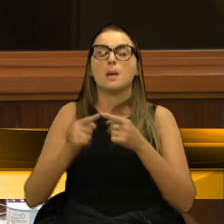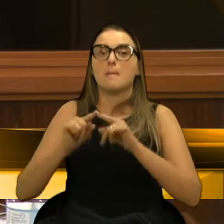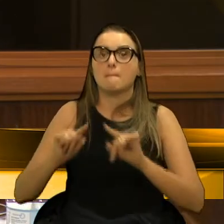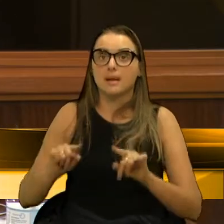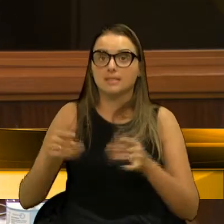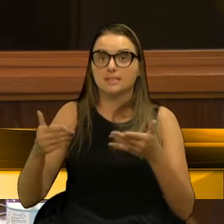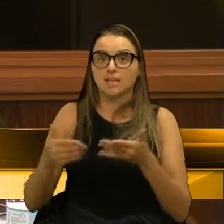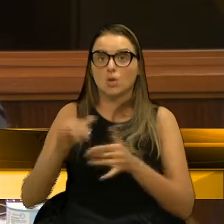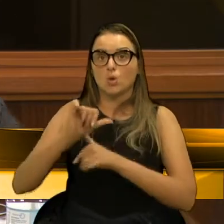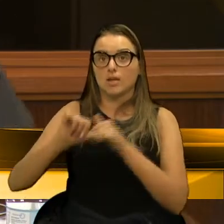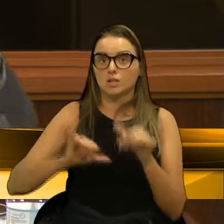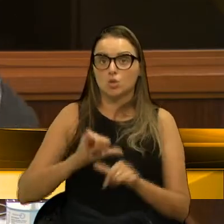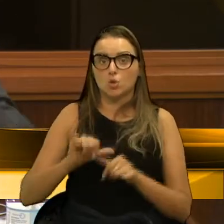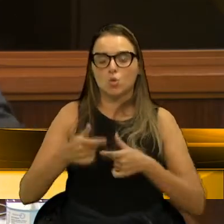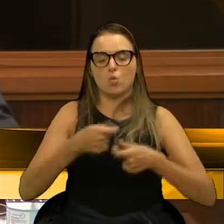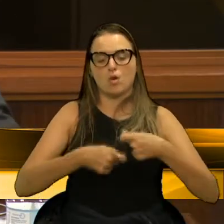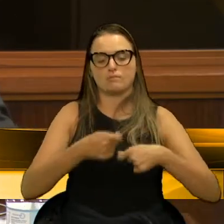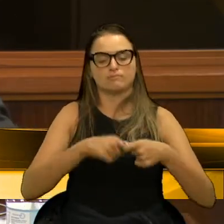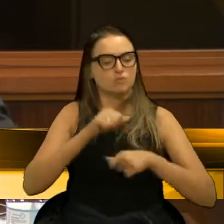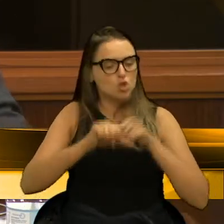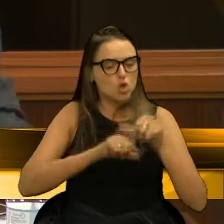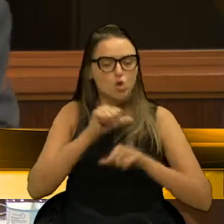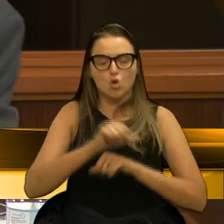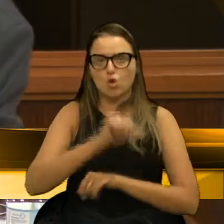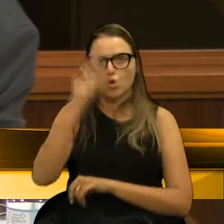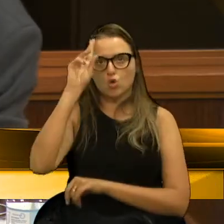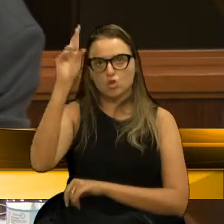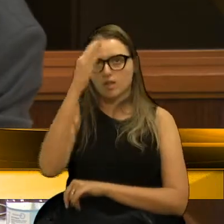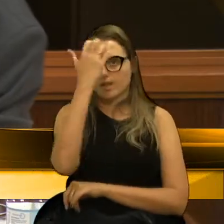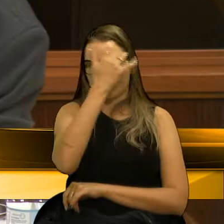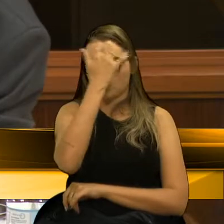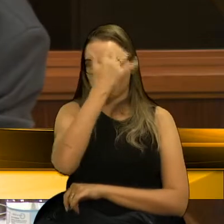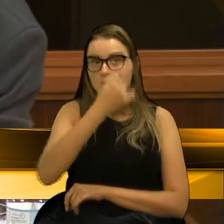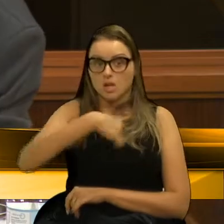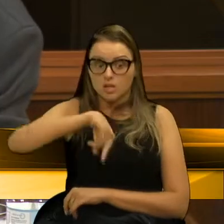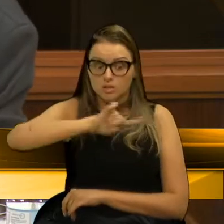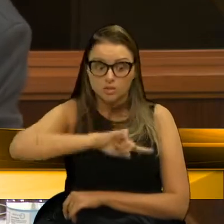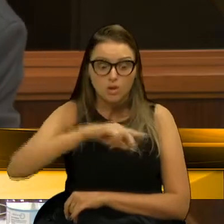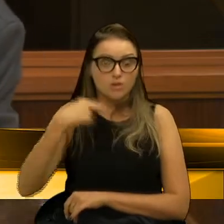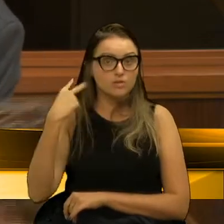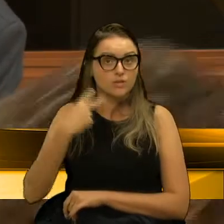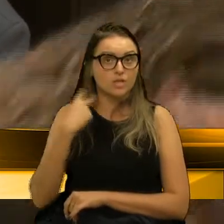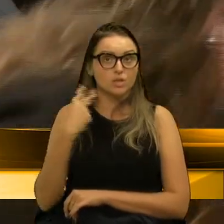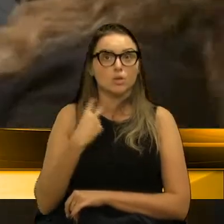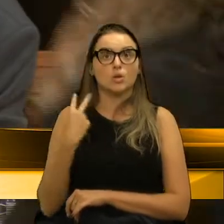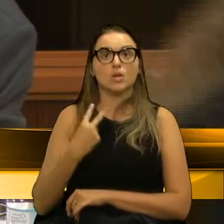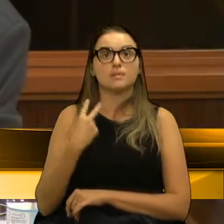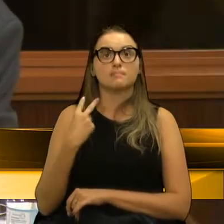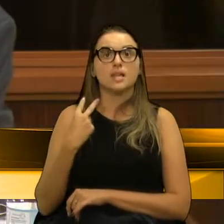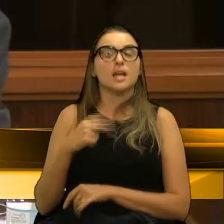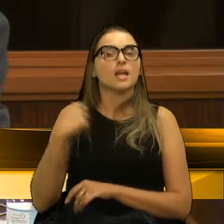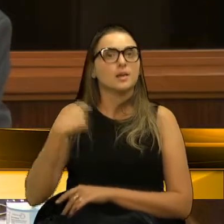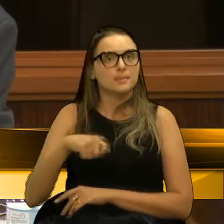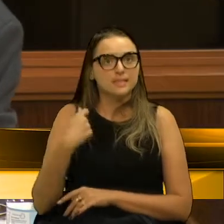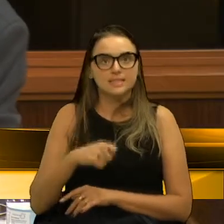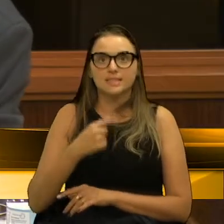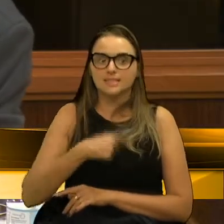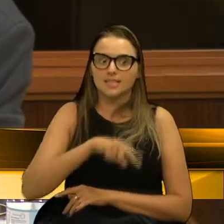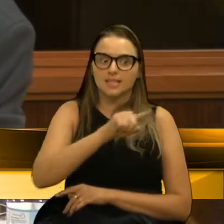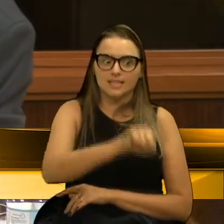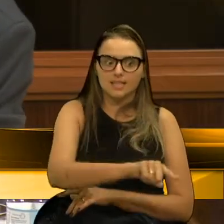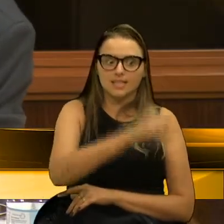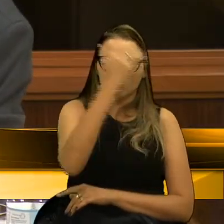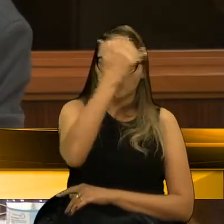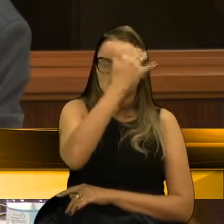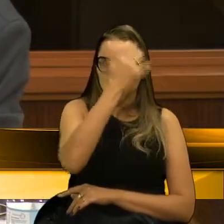mudou a gestão, mudou o prefeito. Agora, nós, como vereadores, temos que chegar até o prefeito, até as secretarias